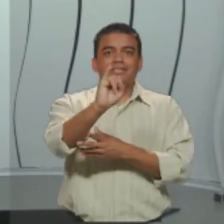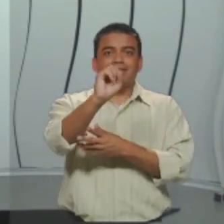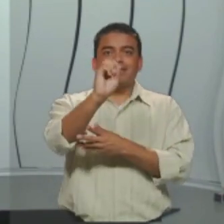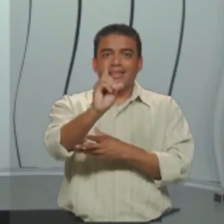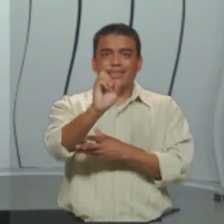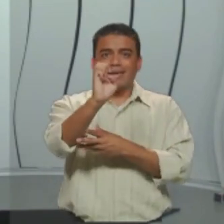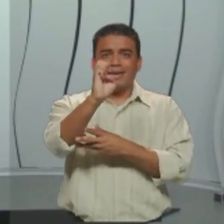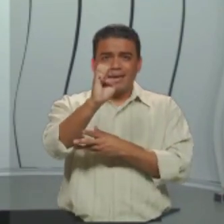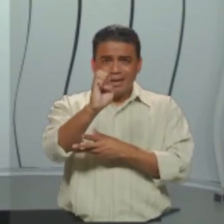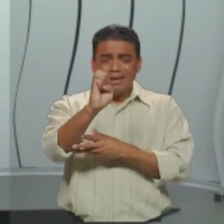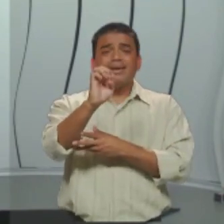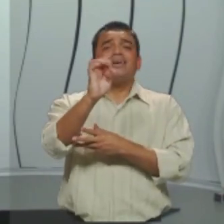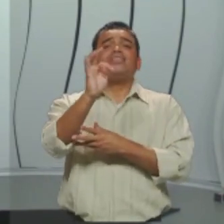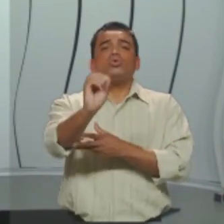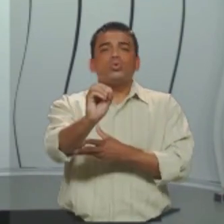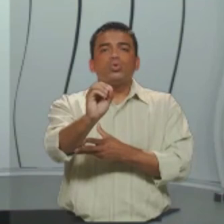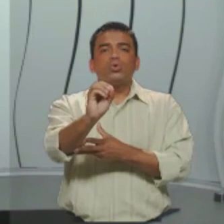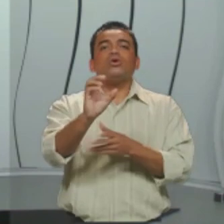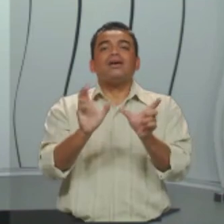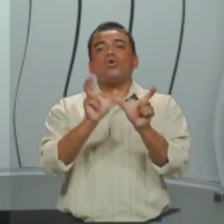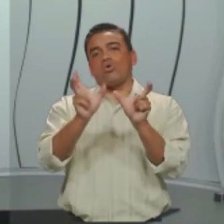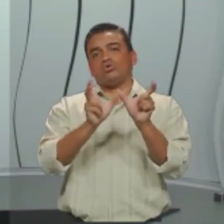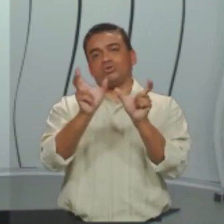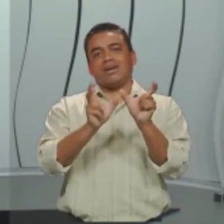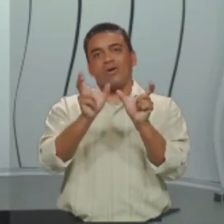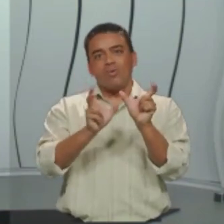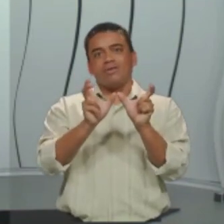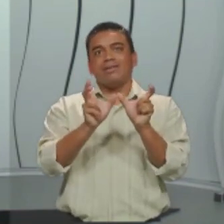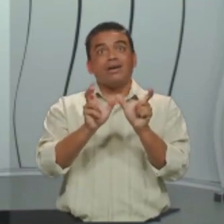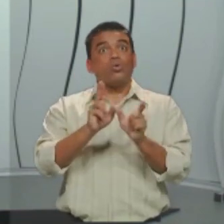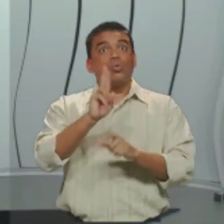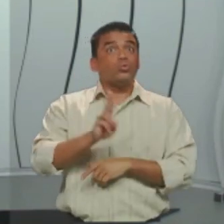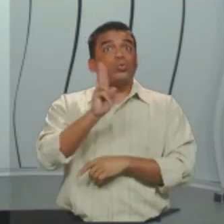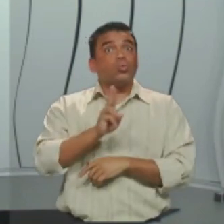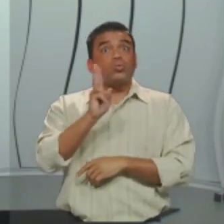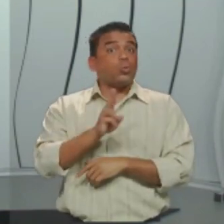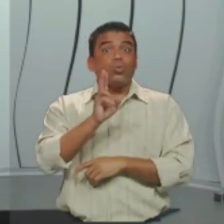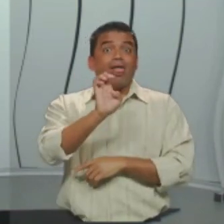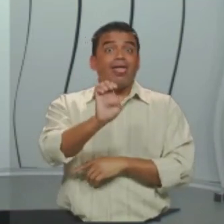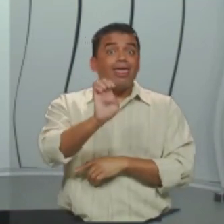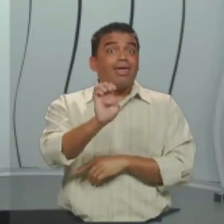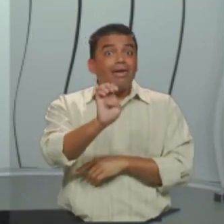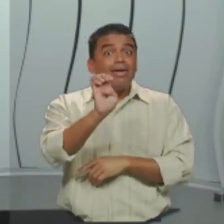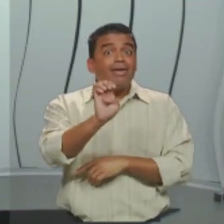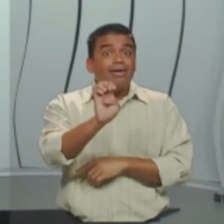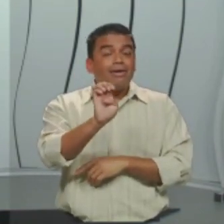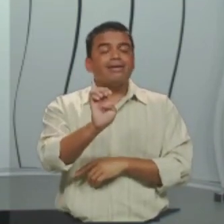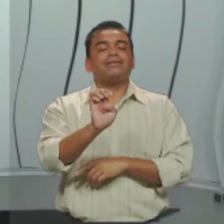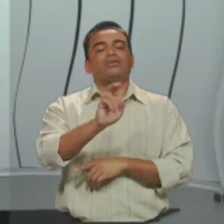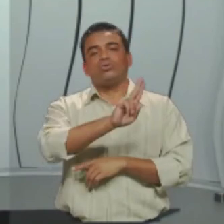Então, esse uso excessivo da conjunção. Normalmente é o E. Nós chamamos de